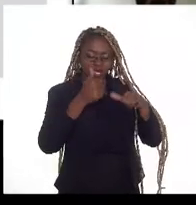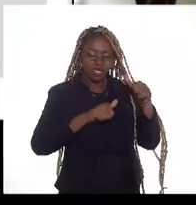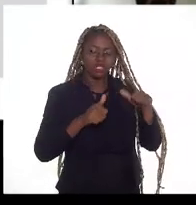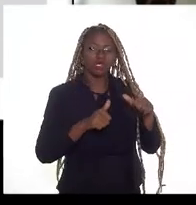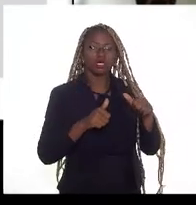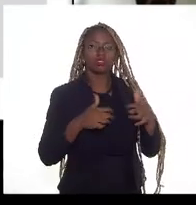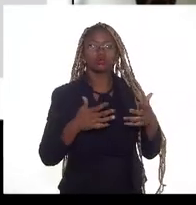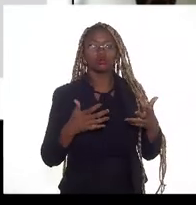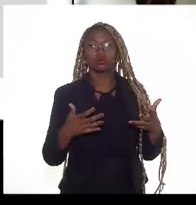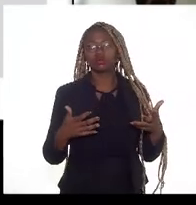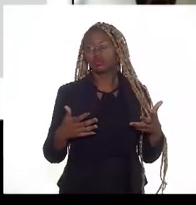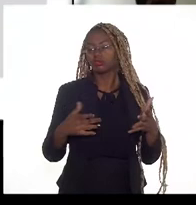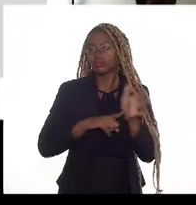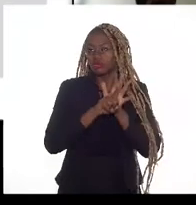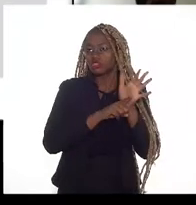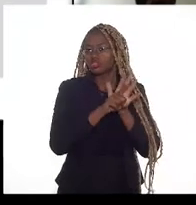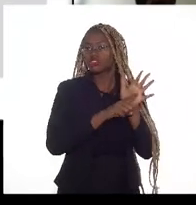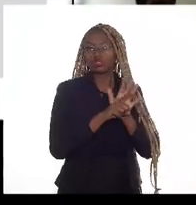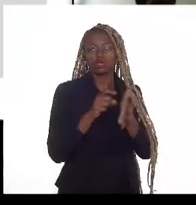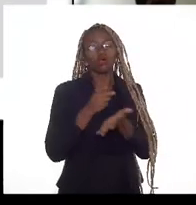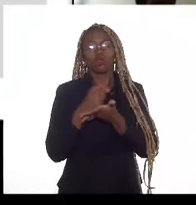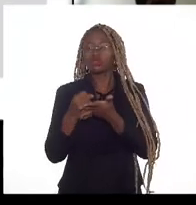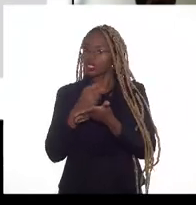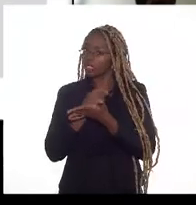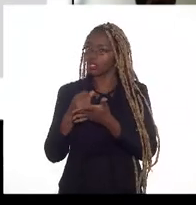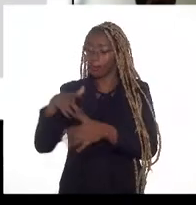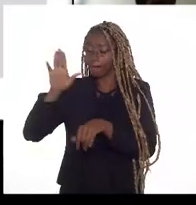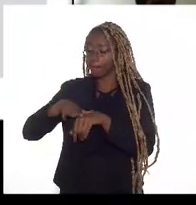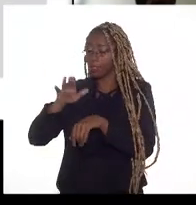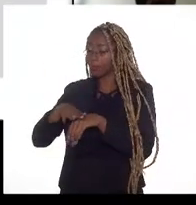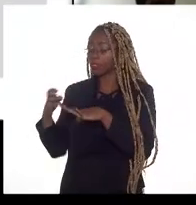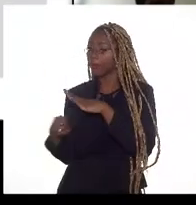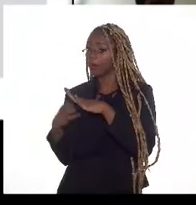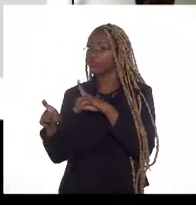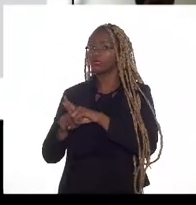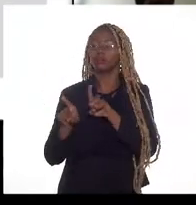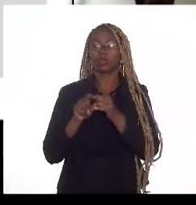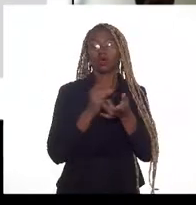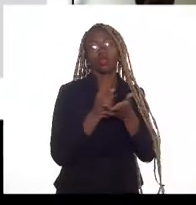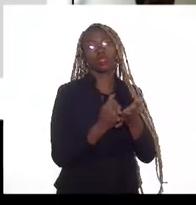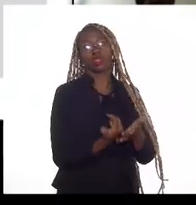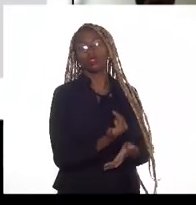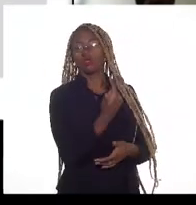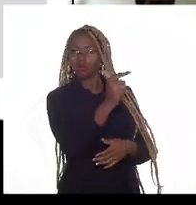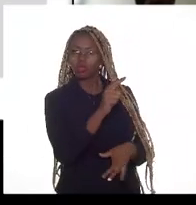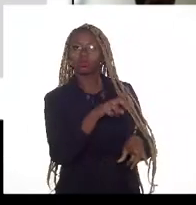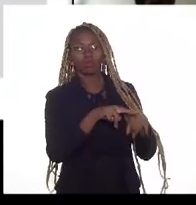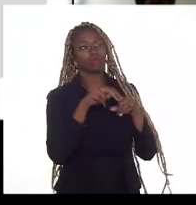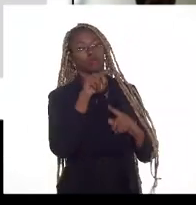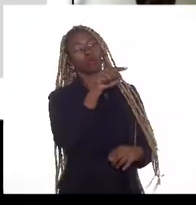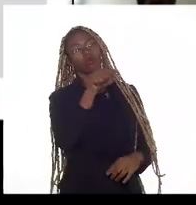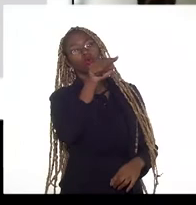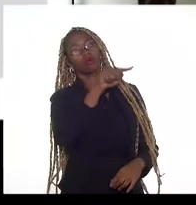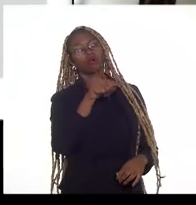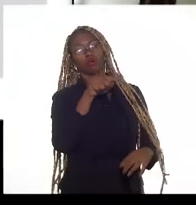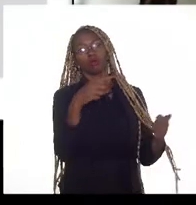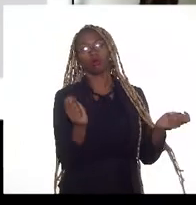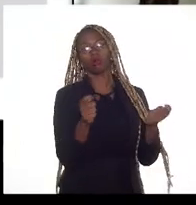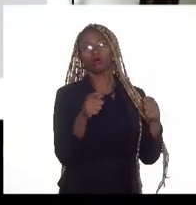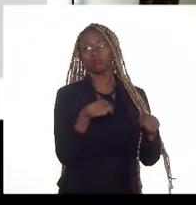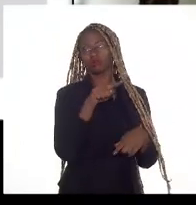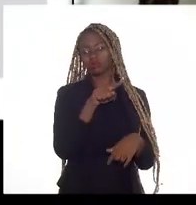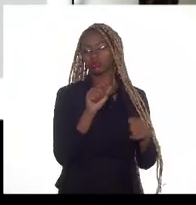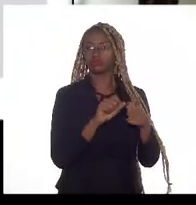de terceiros também, contratados. Existem empresas que são habilitadas para realizar essa